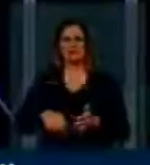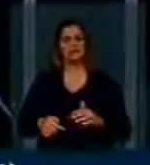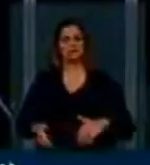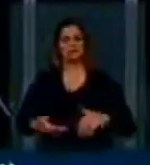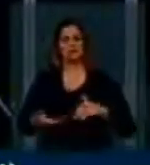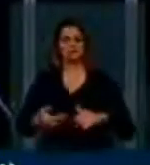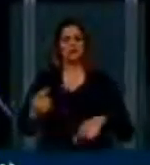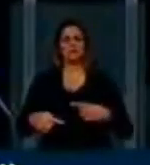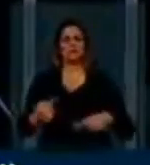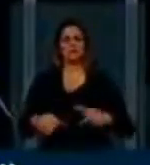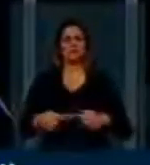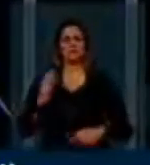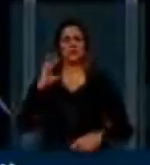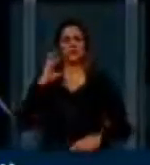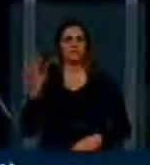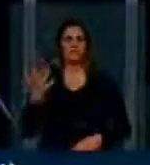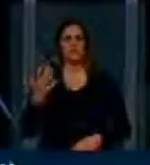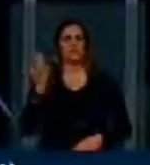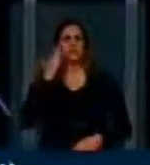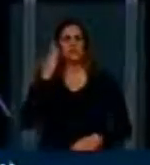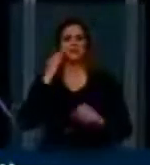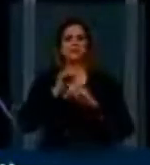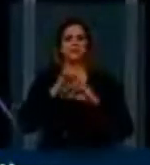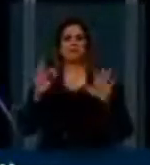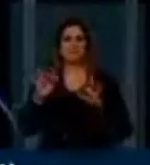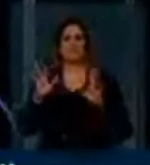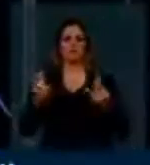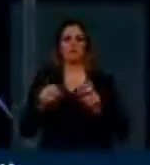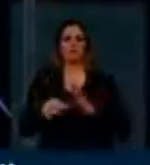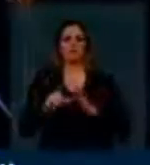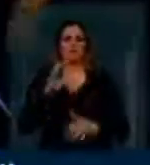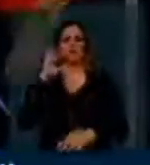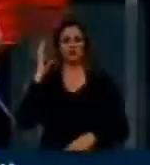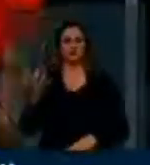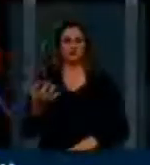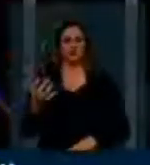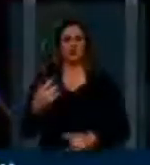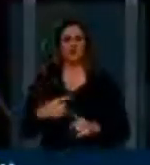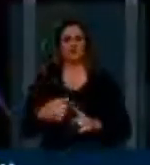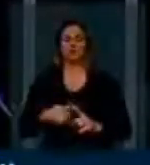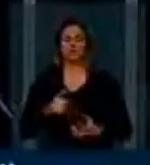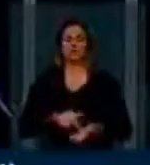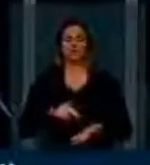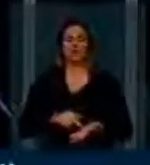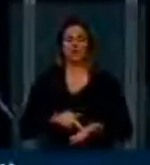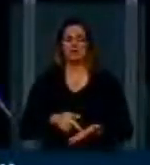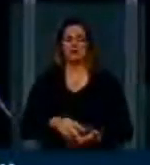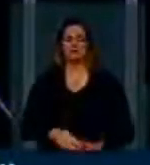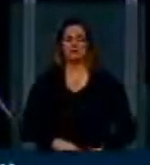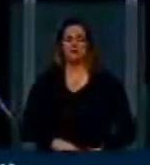entenda bem esse tema antes de tomar uma decisão. Porque realmente é injusto na internet